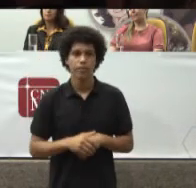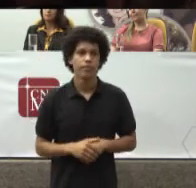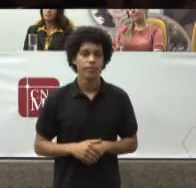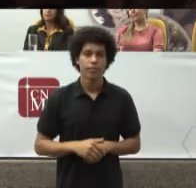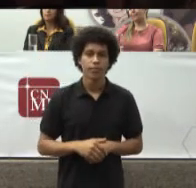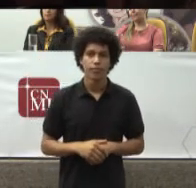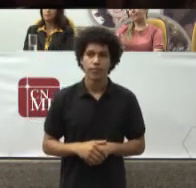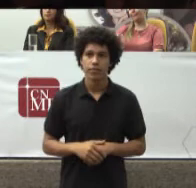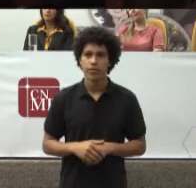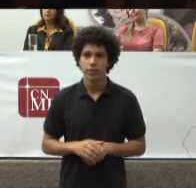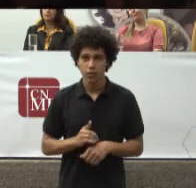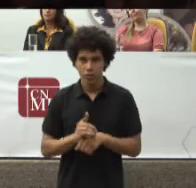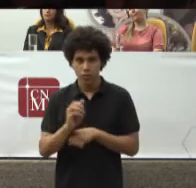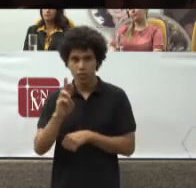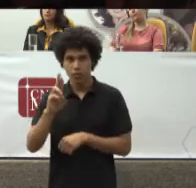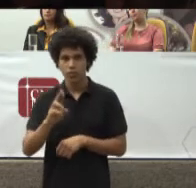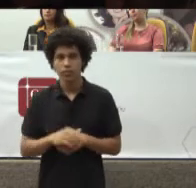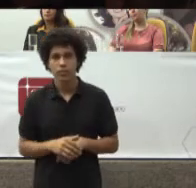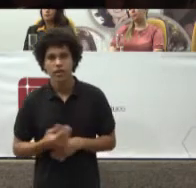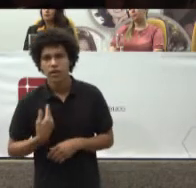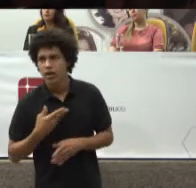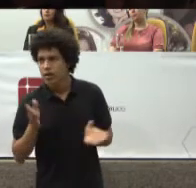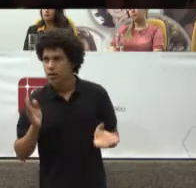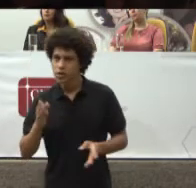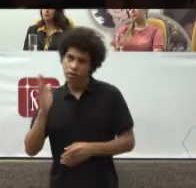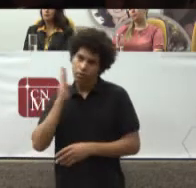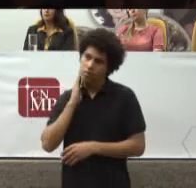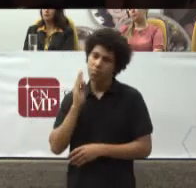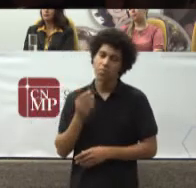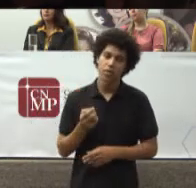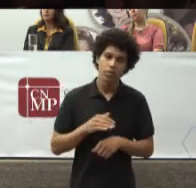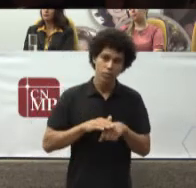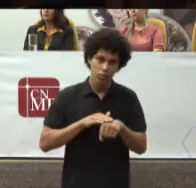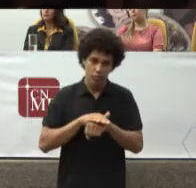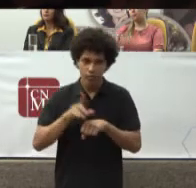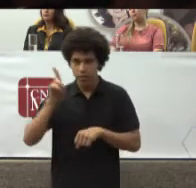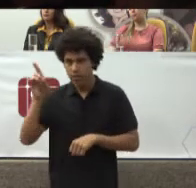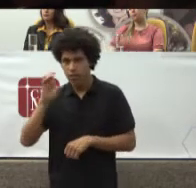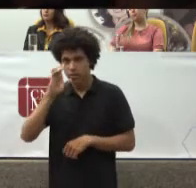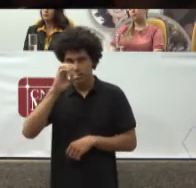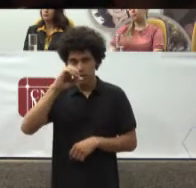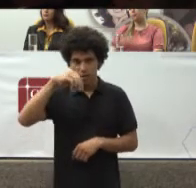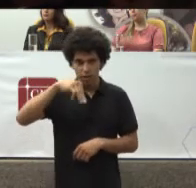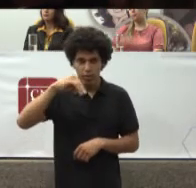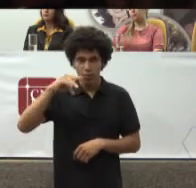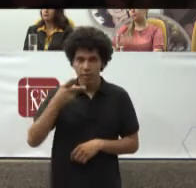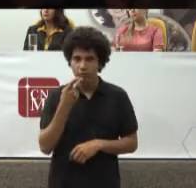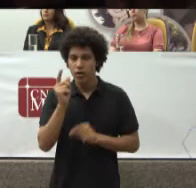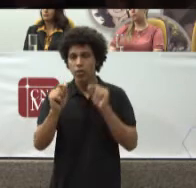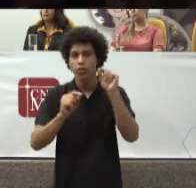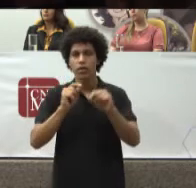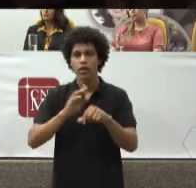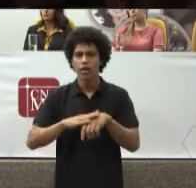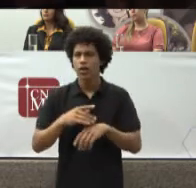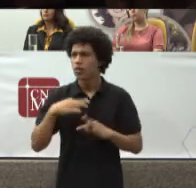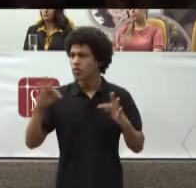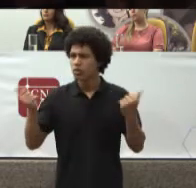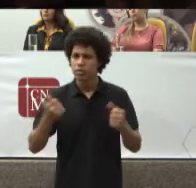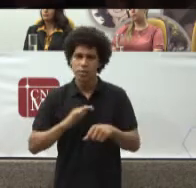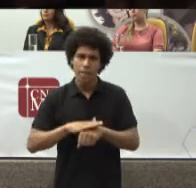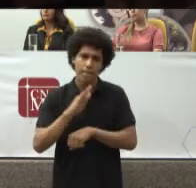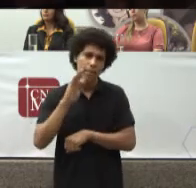Teve uma conversa Com o CNMP Dizendo Nós temos Muito mais Para